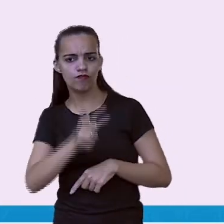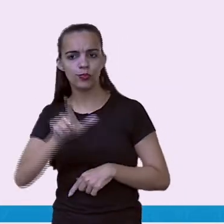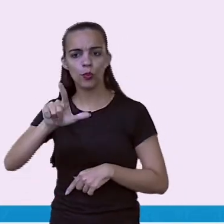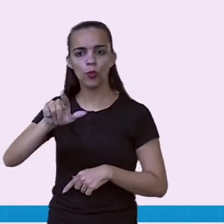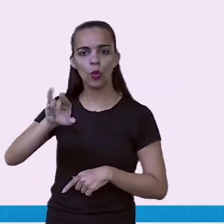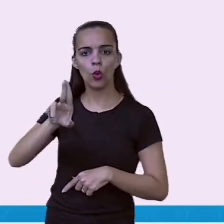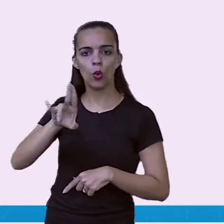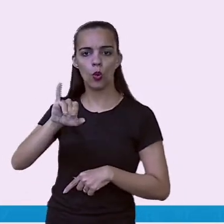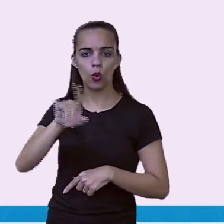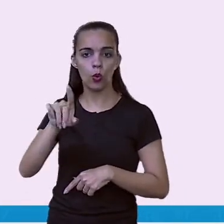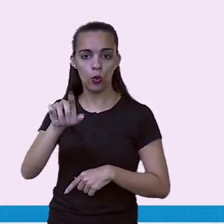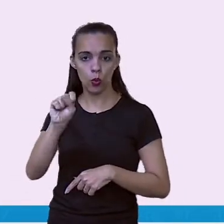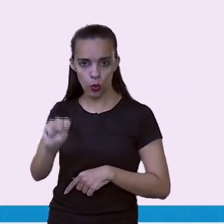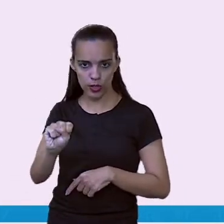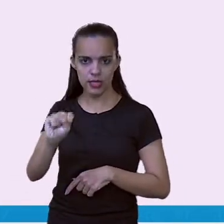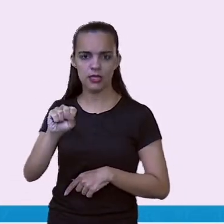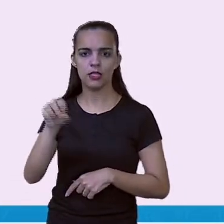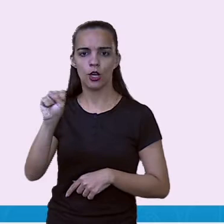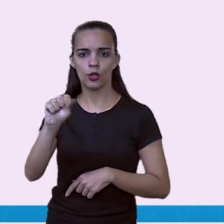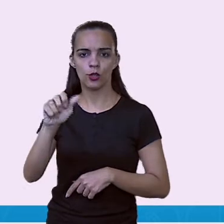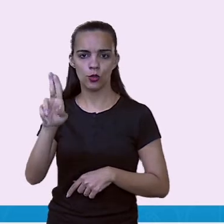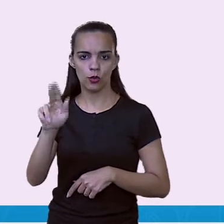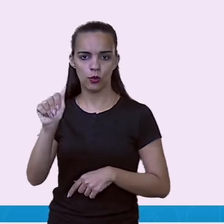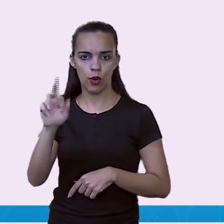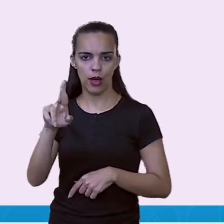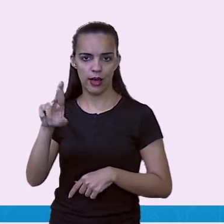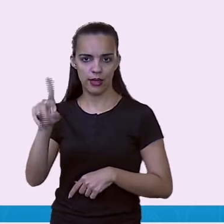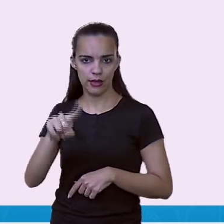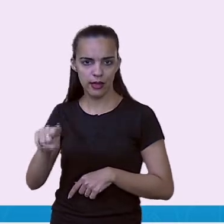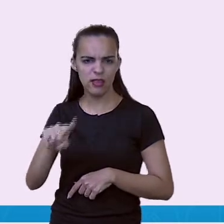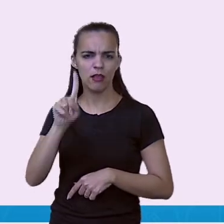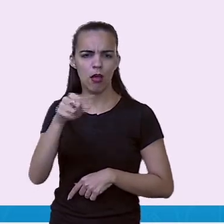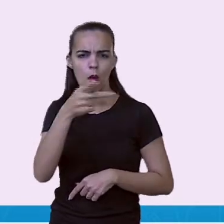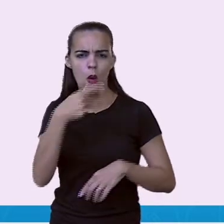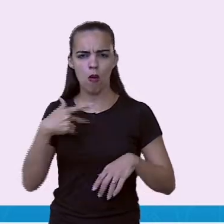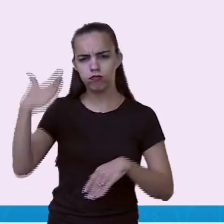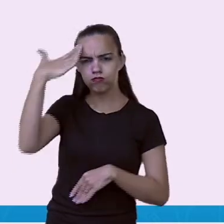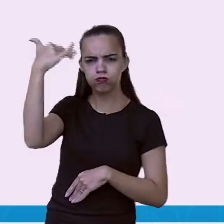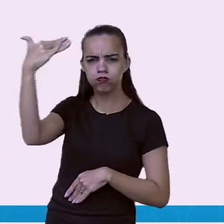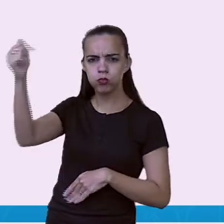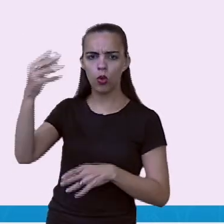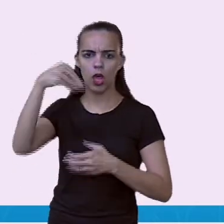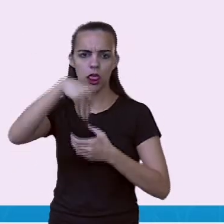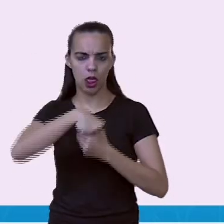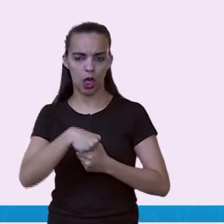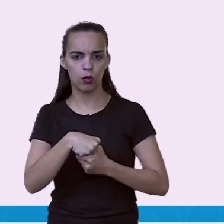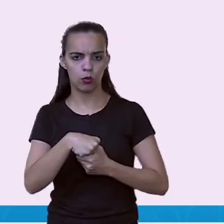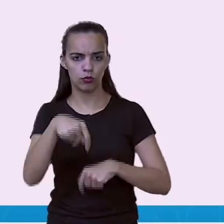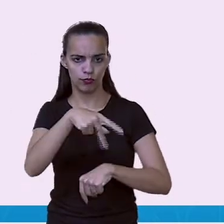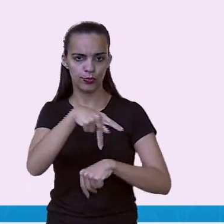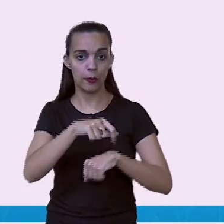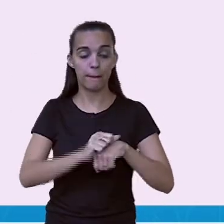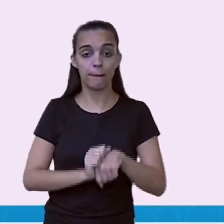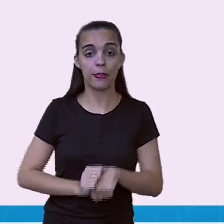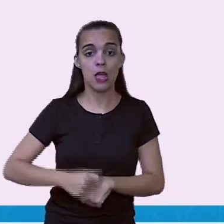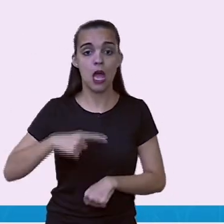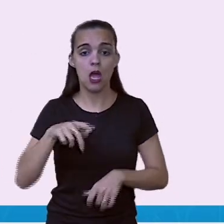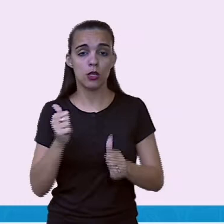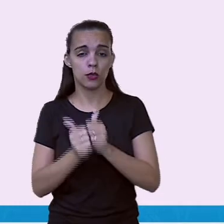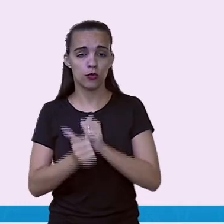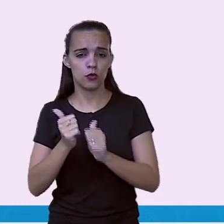paraguaios por 3x0 na final. Os paraguaios chegaram muito longe, embora não